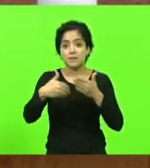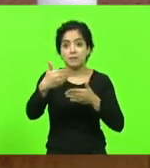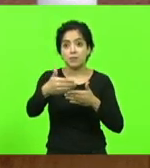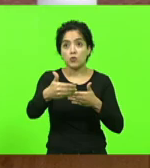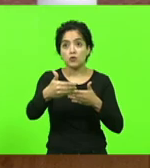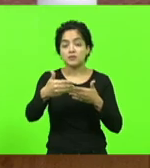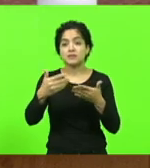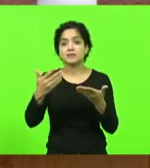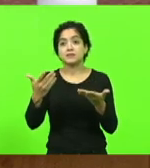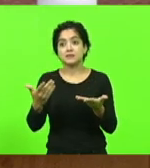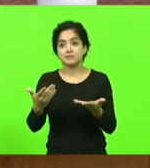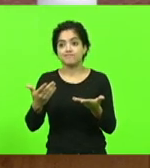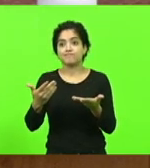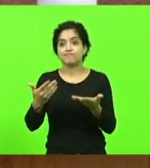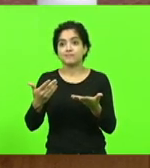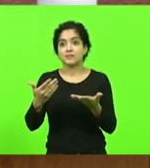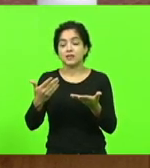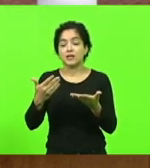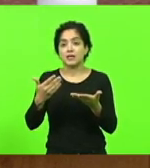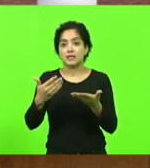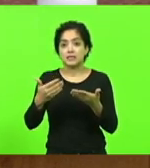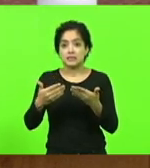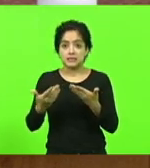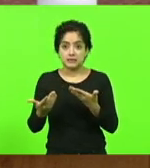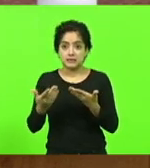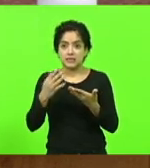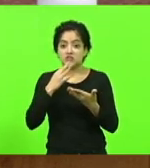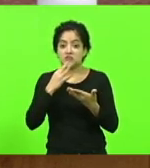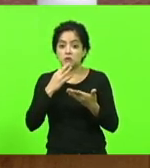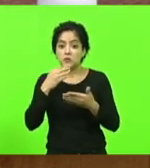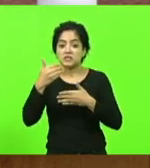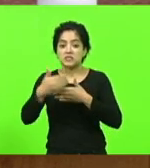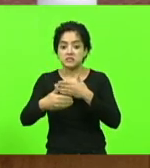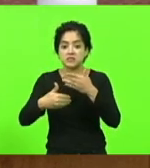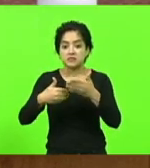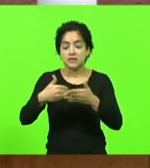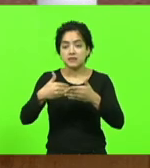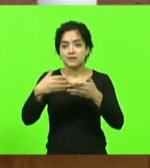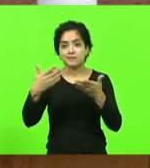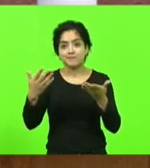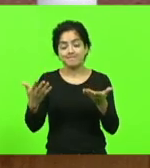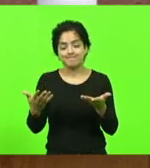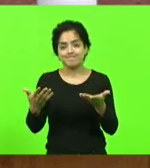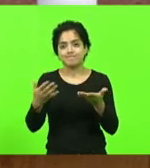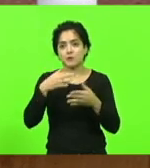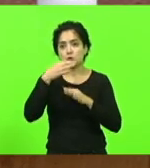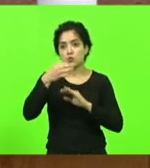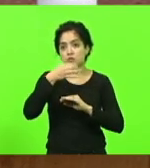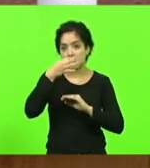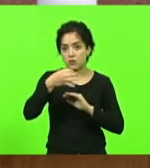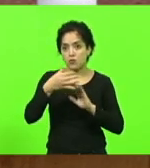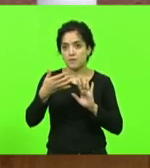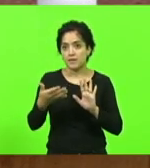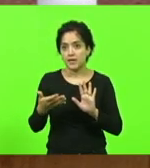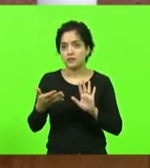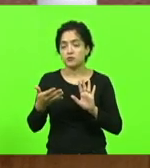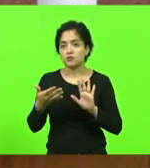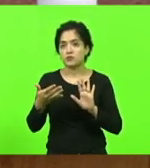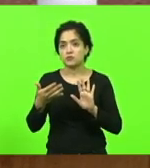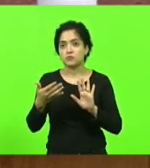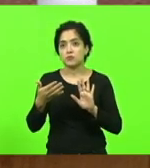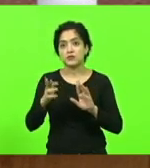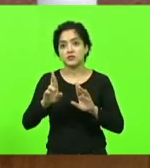vai em frente quando se vai tomar conhecimento do processo ou dos argumentos nesse processo pode ser bem outra coisa.